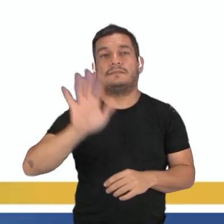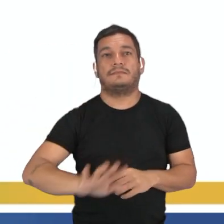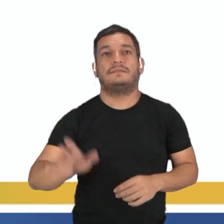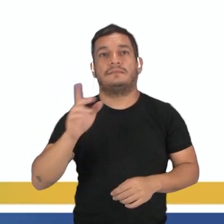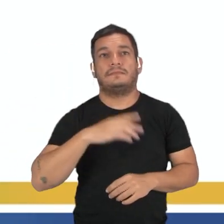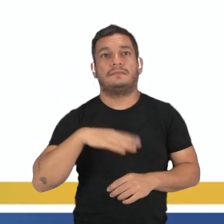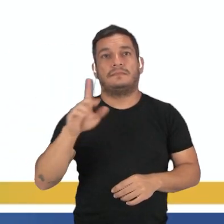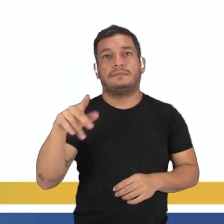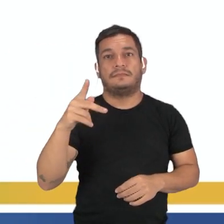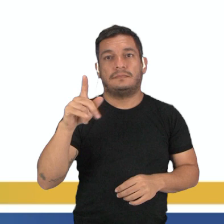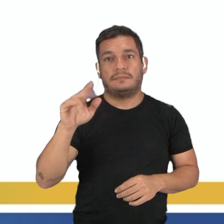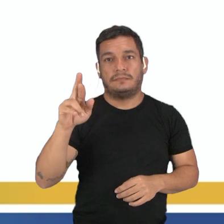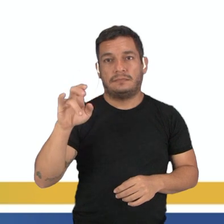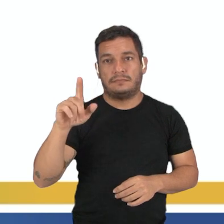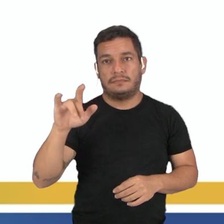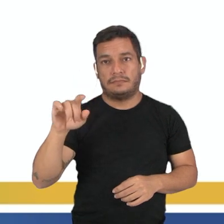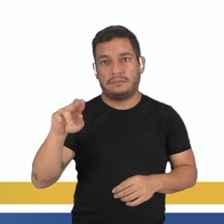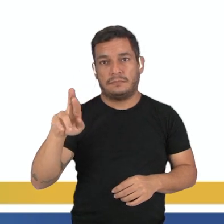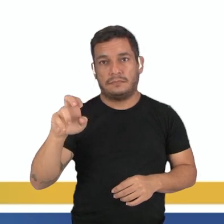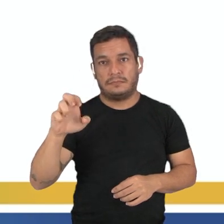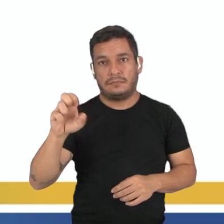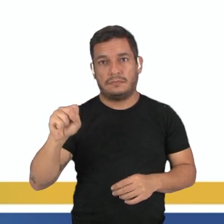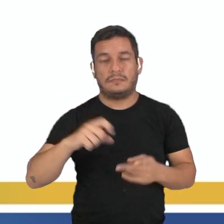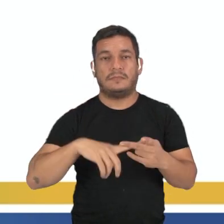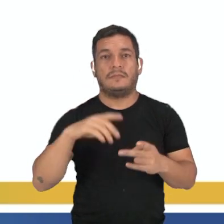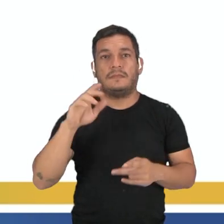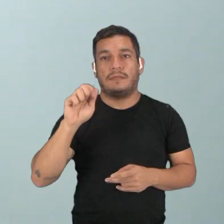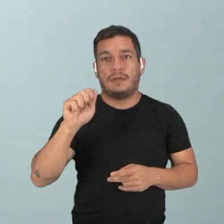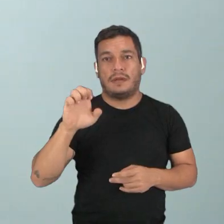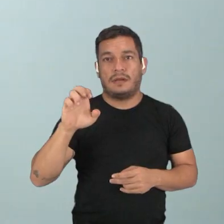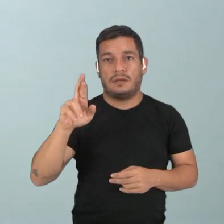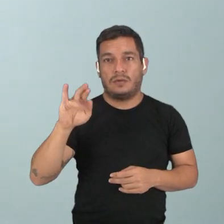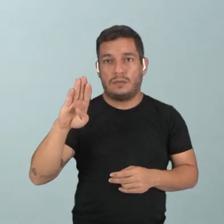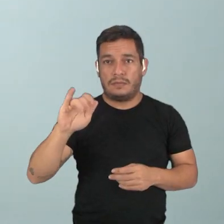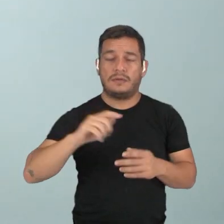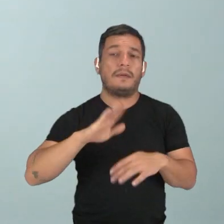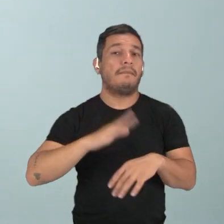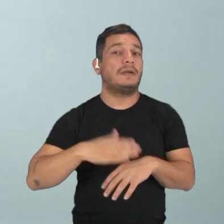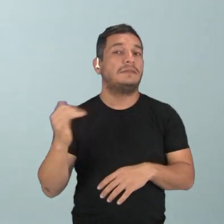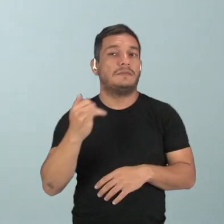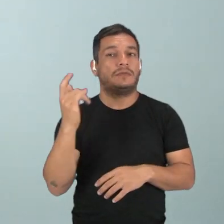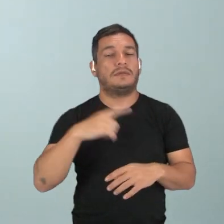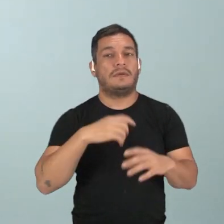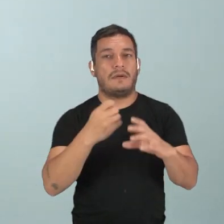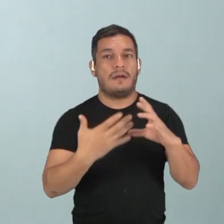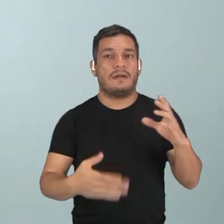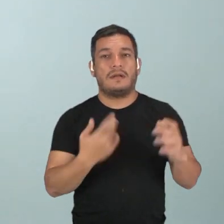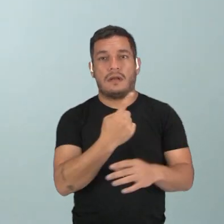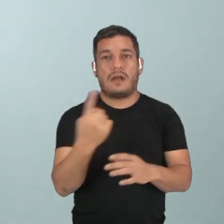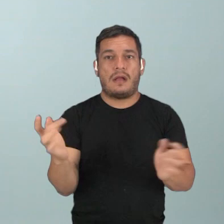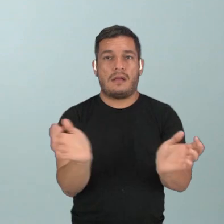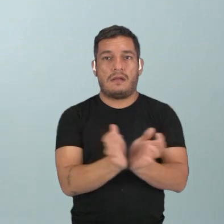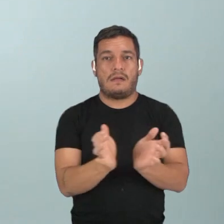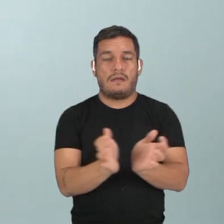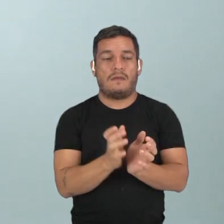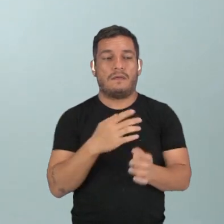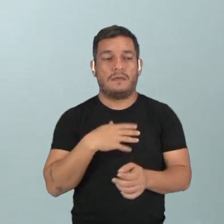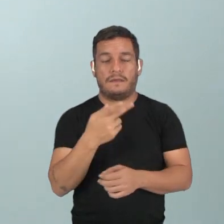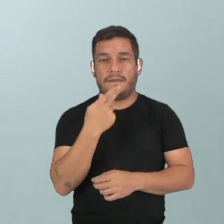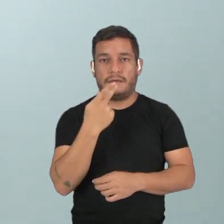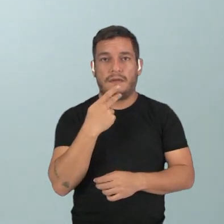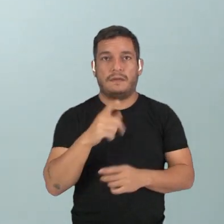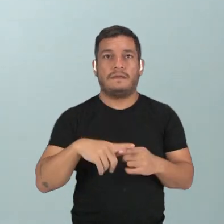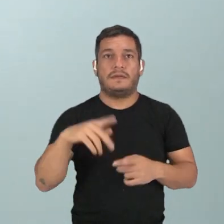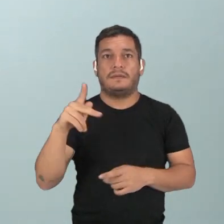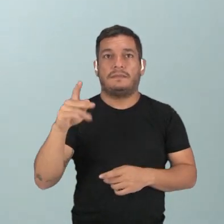flurocelulares, de serem aeróbios, o que mais que é importante para eu conseguir caracterizar cada grupo. Quando eu falo